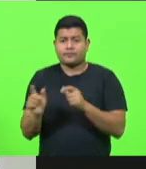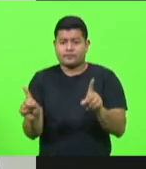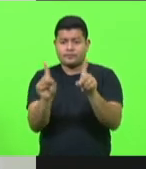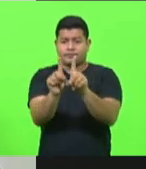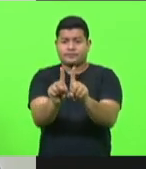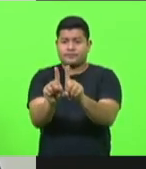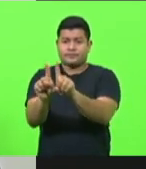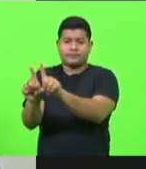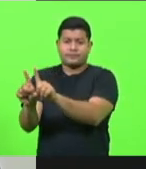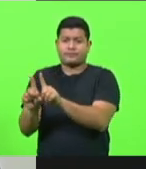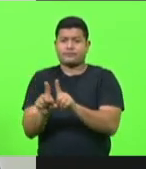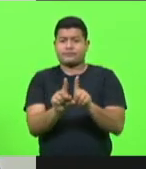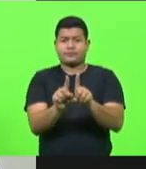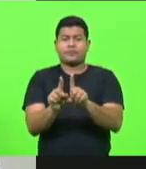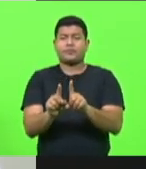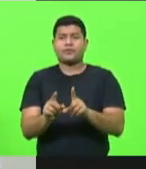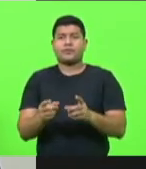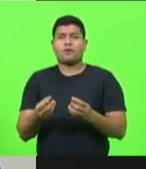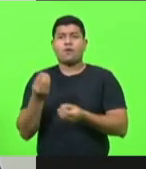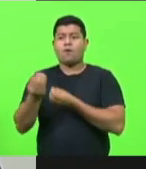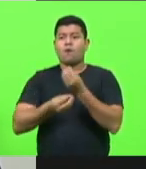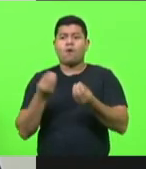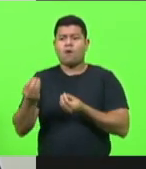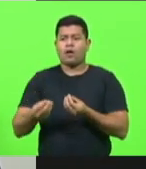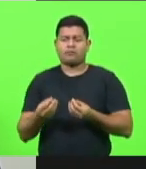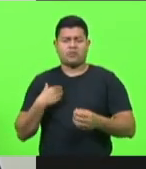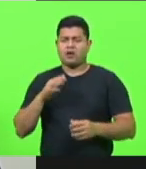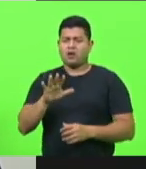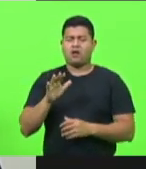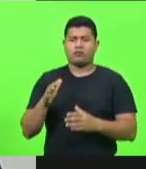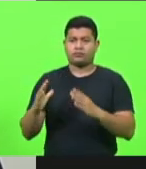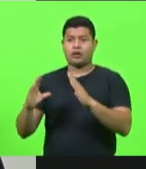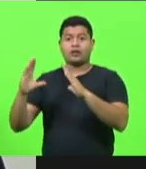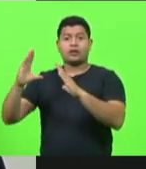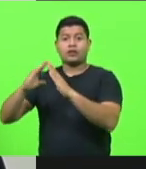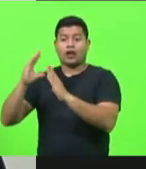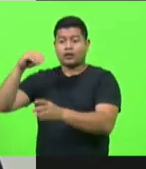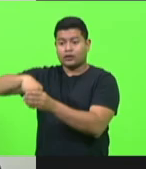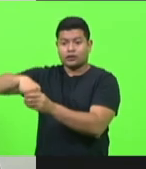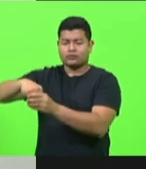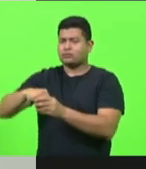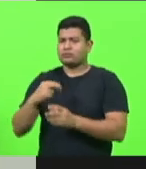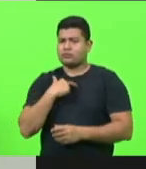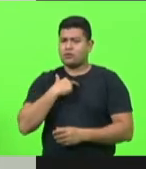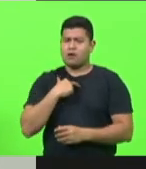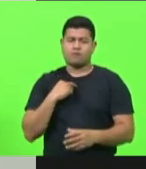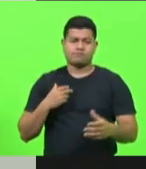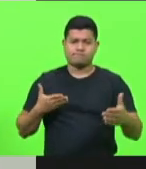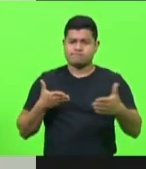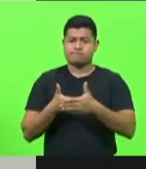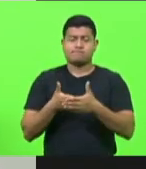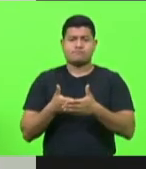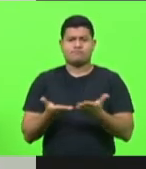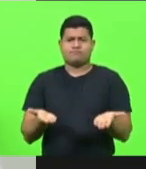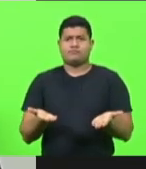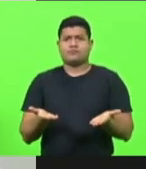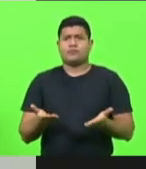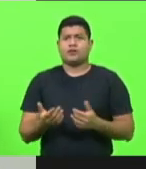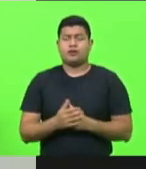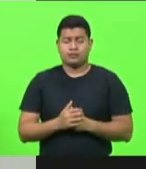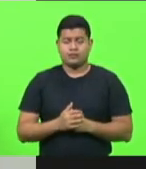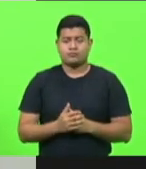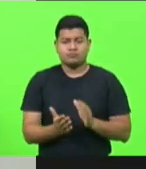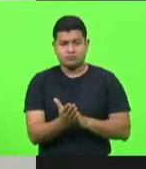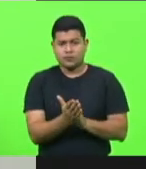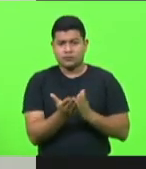se restringir ainda? Então, somar minha vossa excelência e ser a voz daqueles que muitas vezes são esquecidos aqui no nosso Estado. Parabéns